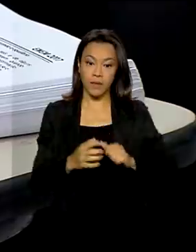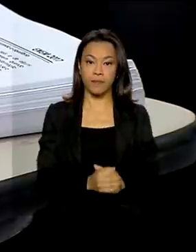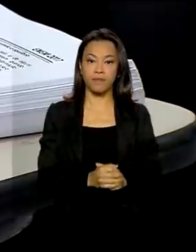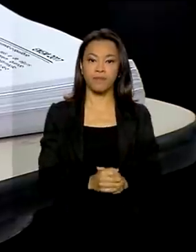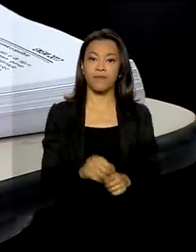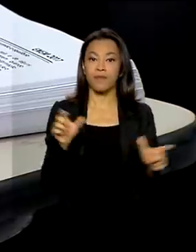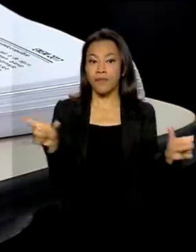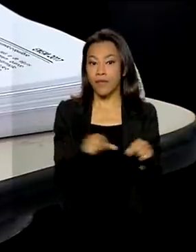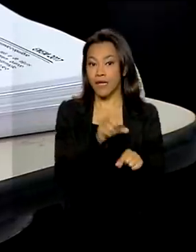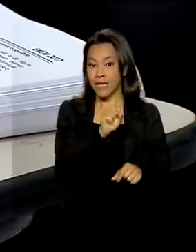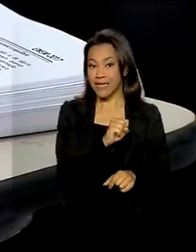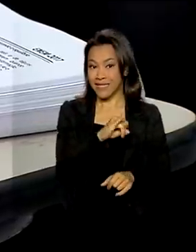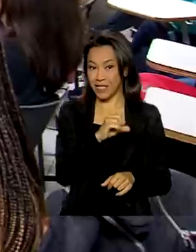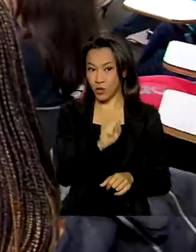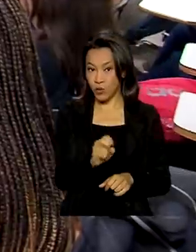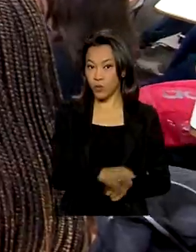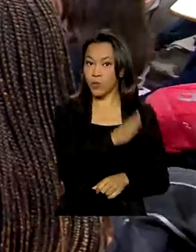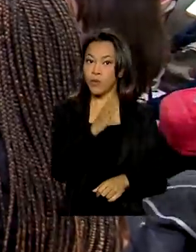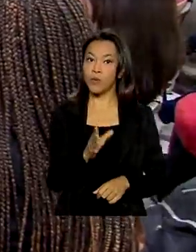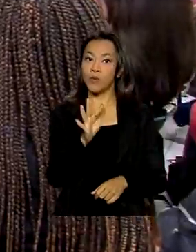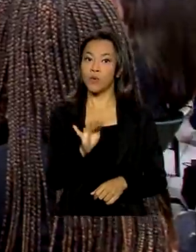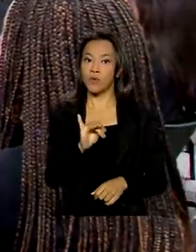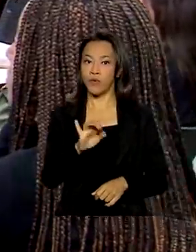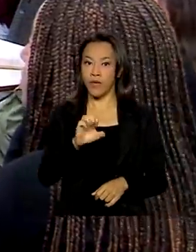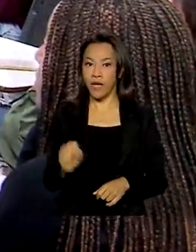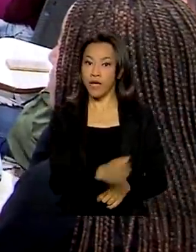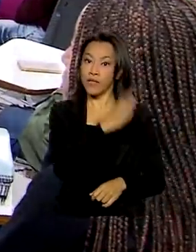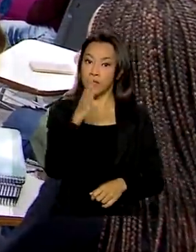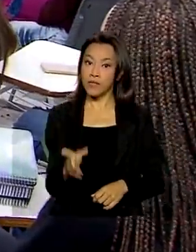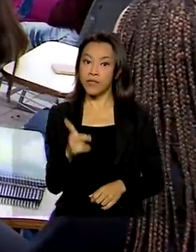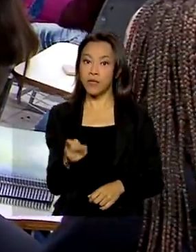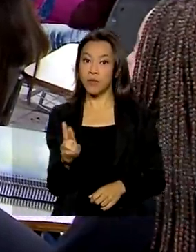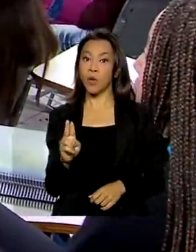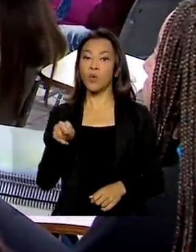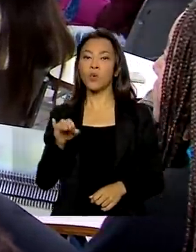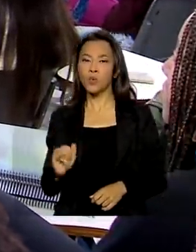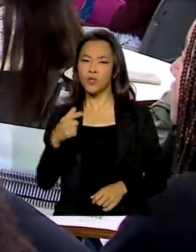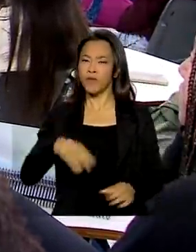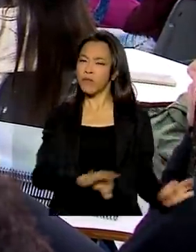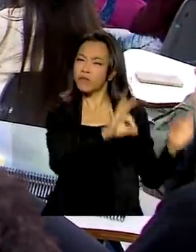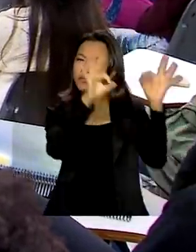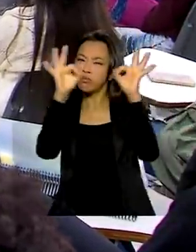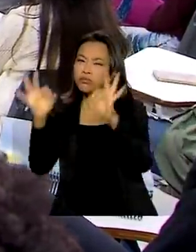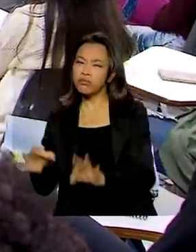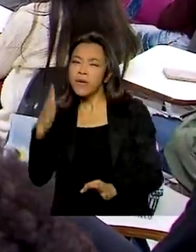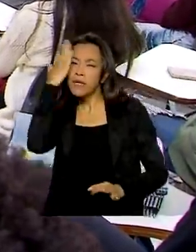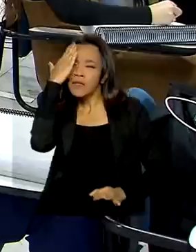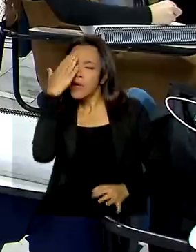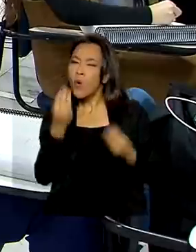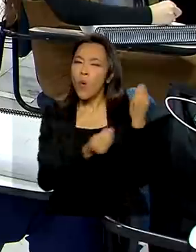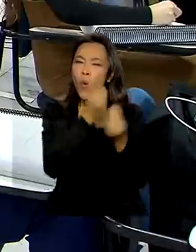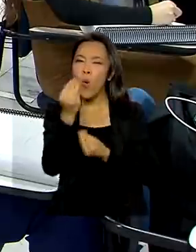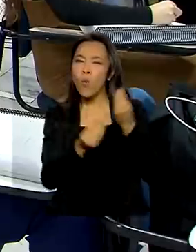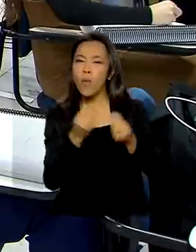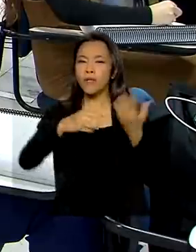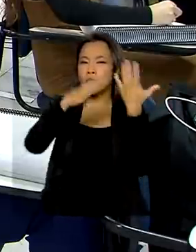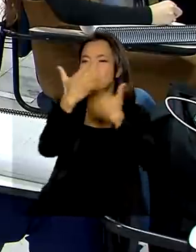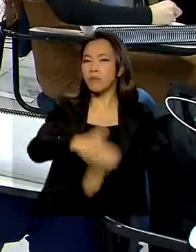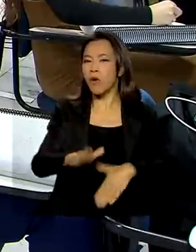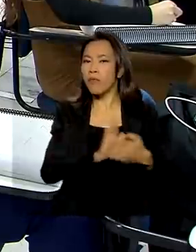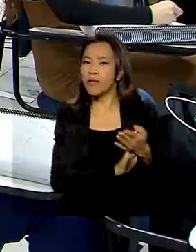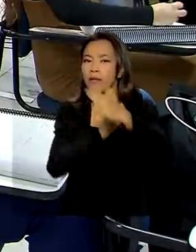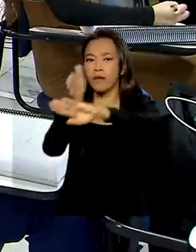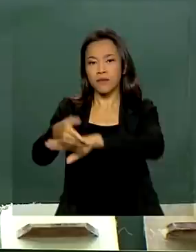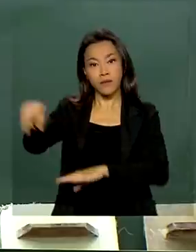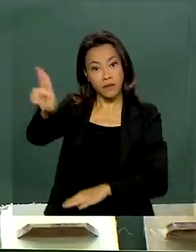Sisu Fiesi ProUni. Uma reportagem para o estudante entender o que significa cada um desses processos seletivos de acesso ao